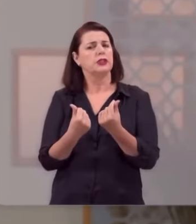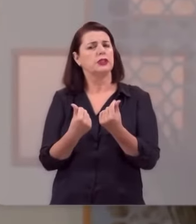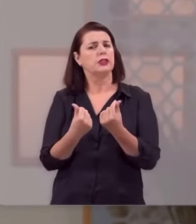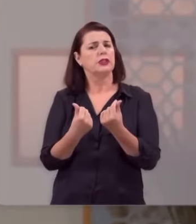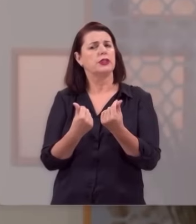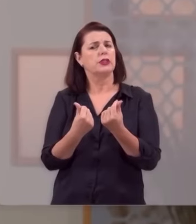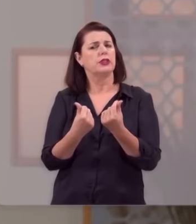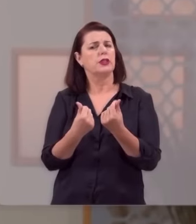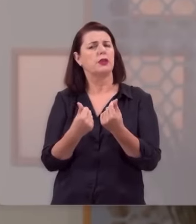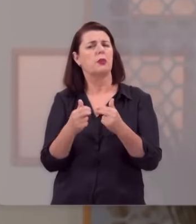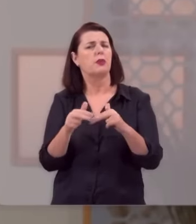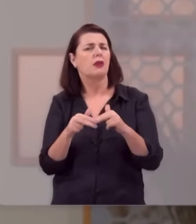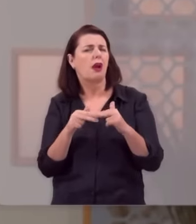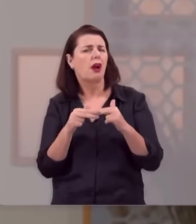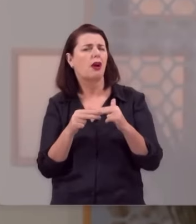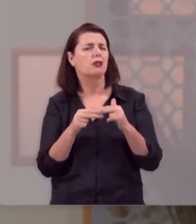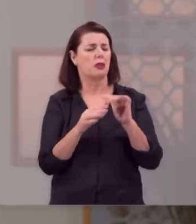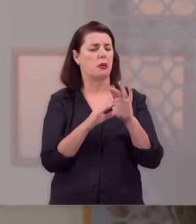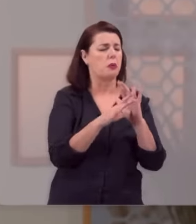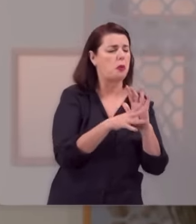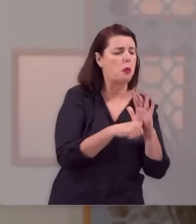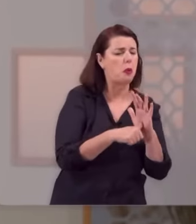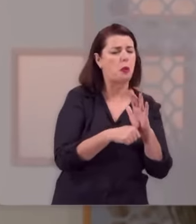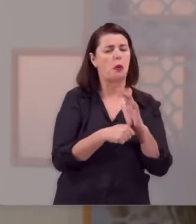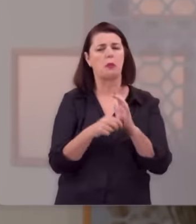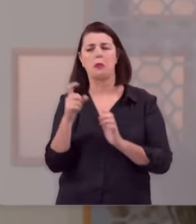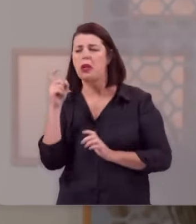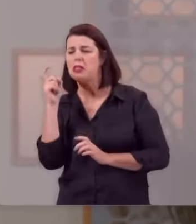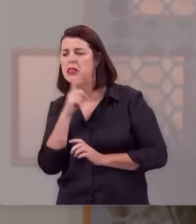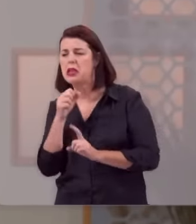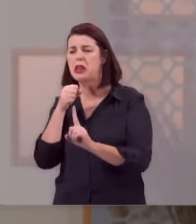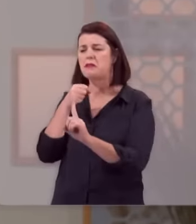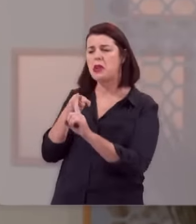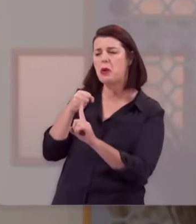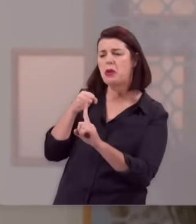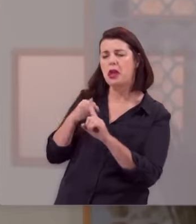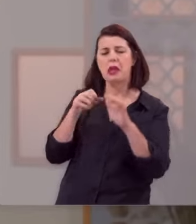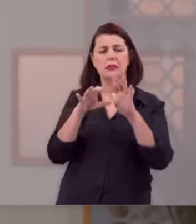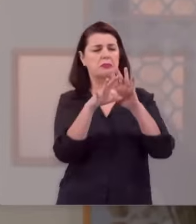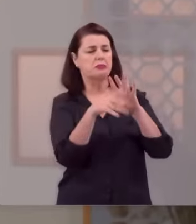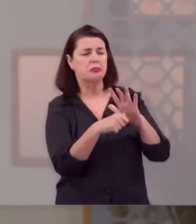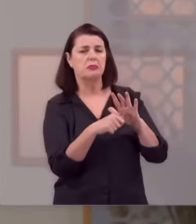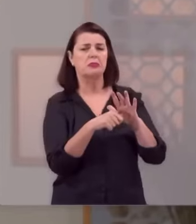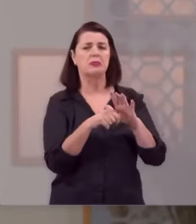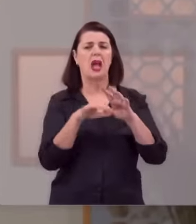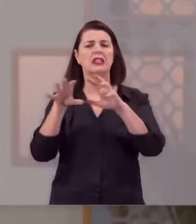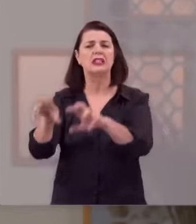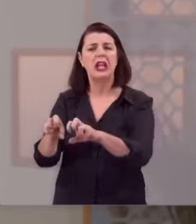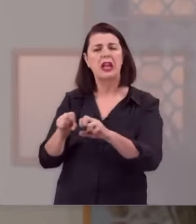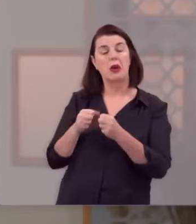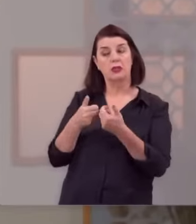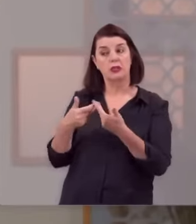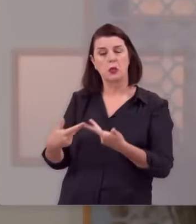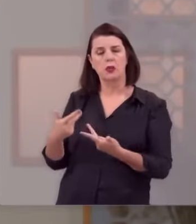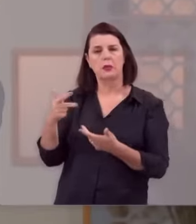da falcatrua, da corrupção, da violência, do roubo, do sequestro dos